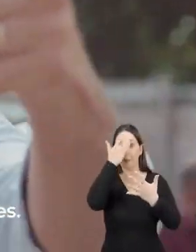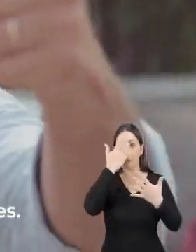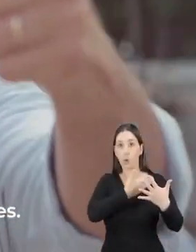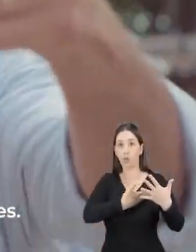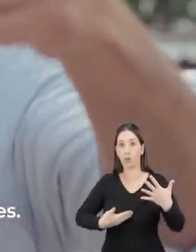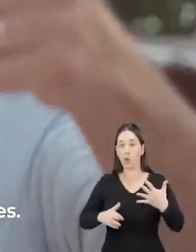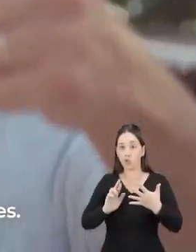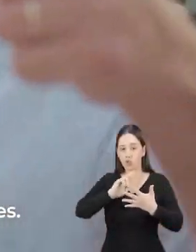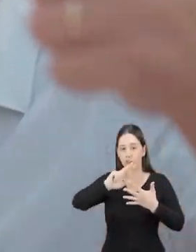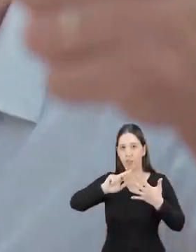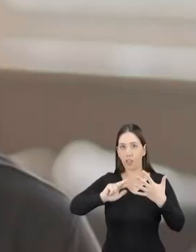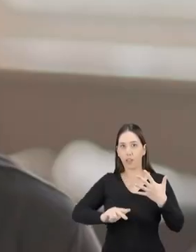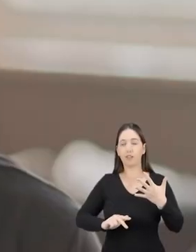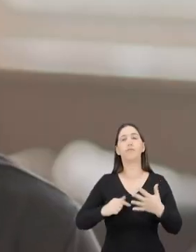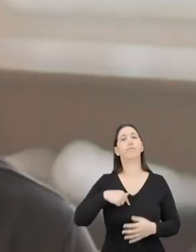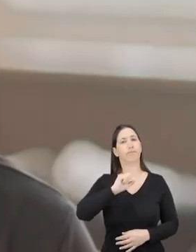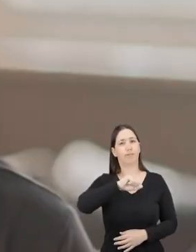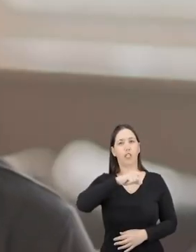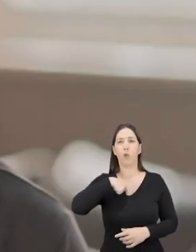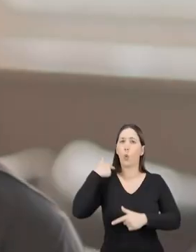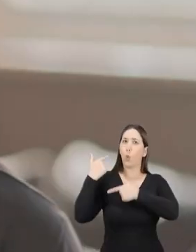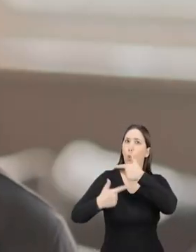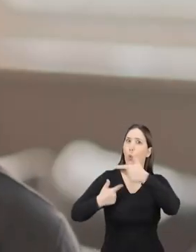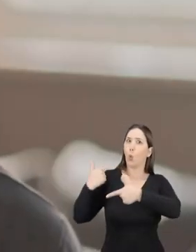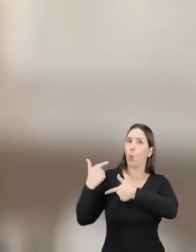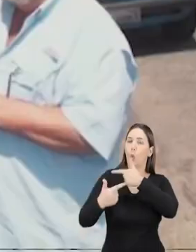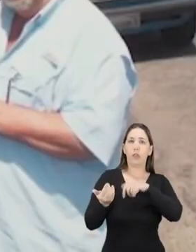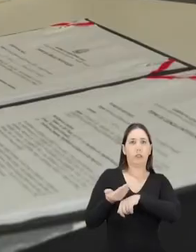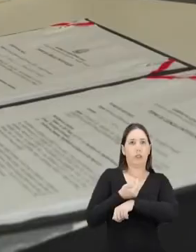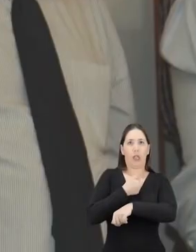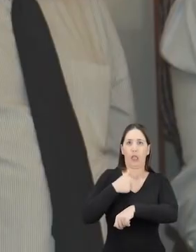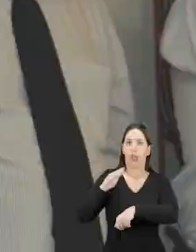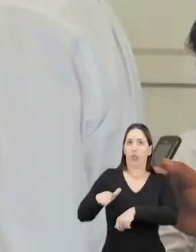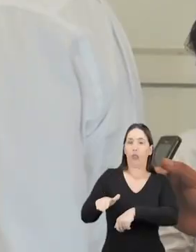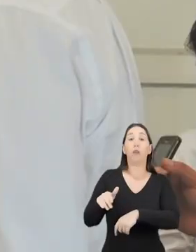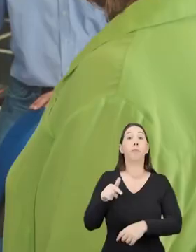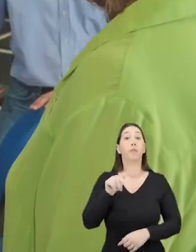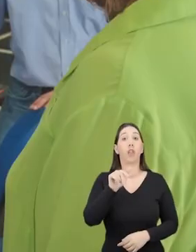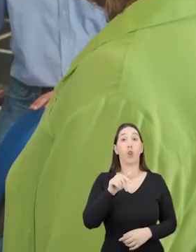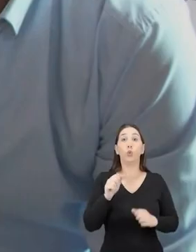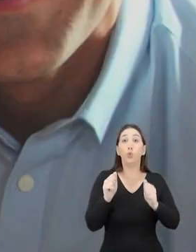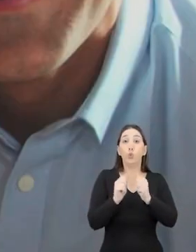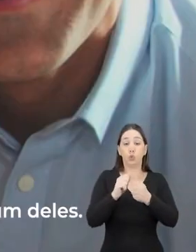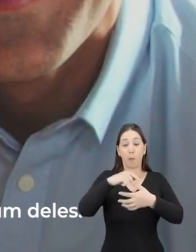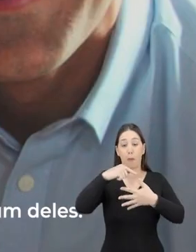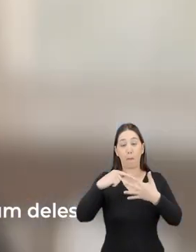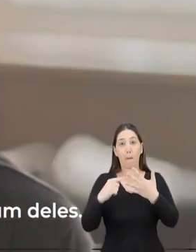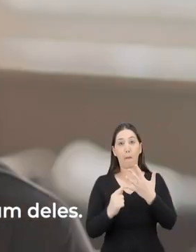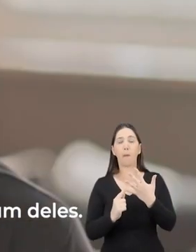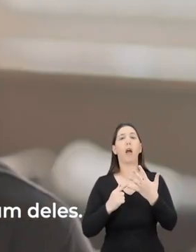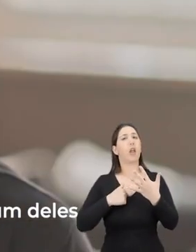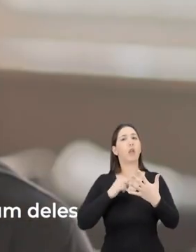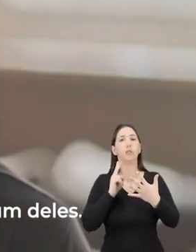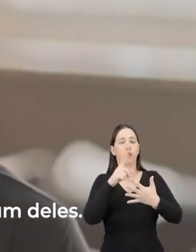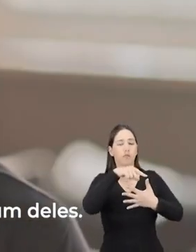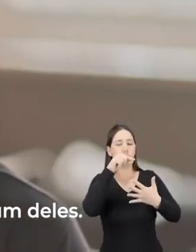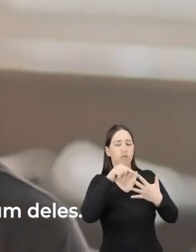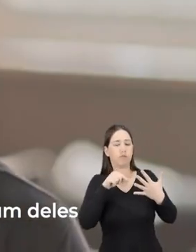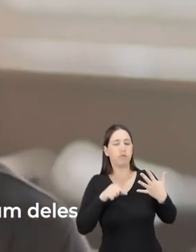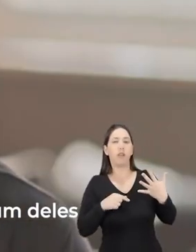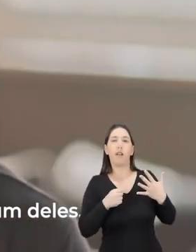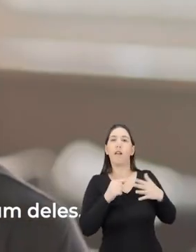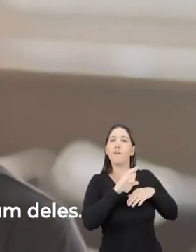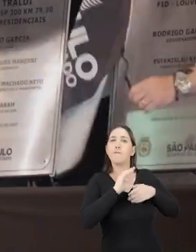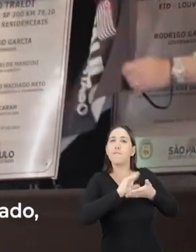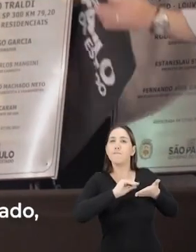cinco governadores diferentes. Comecei a gastar sola de sapato muito cedo. E de todos os governadores que eu trabalhei, eu sempre procurei tirar o que há de